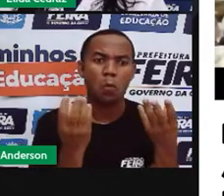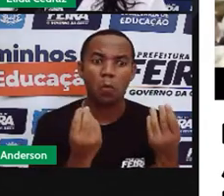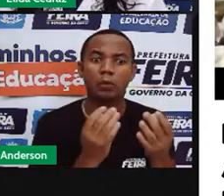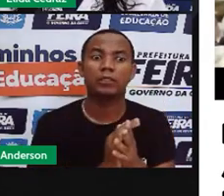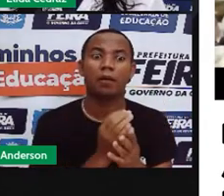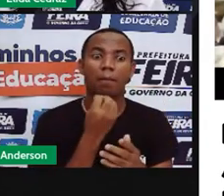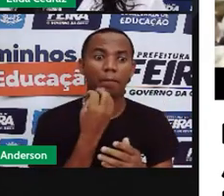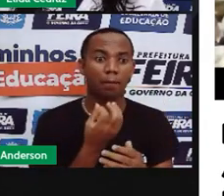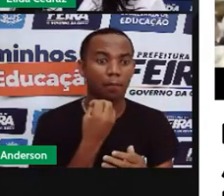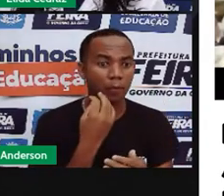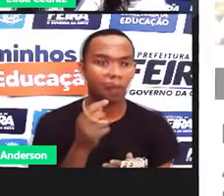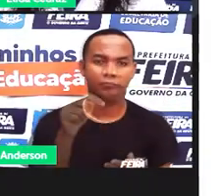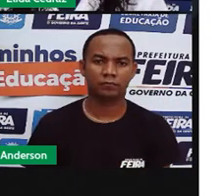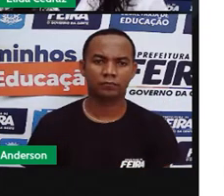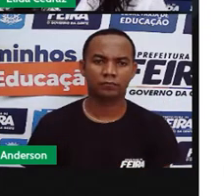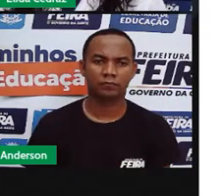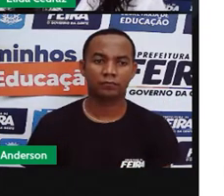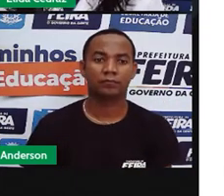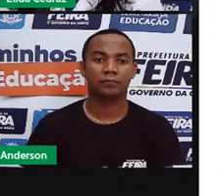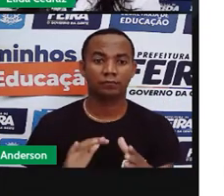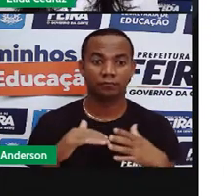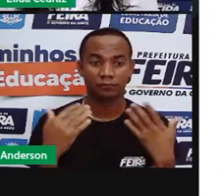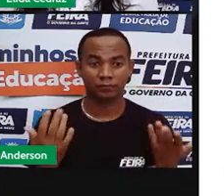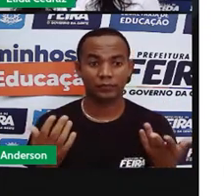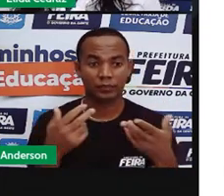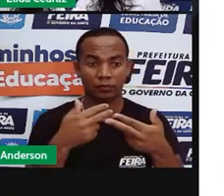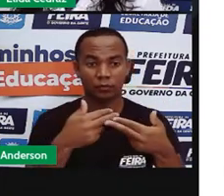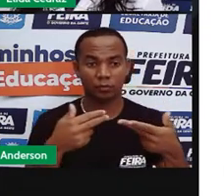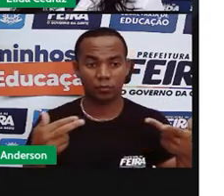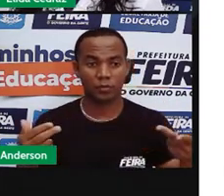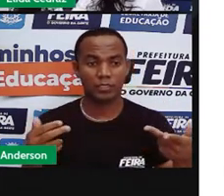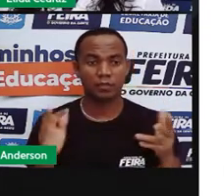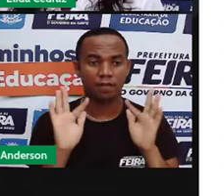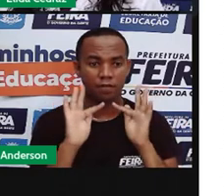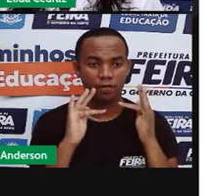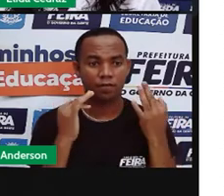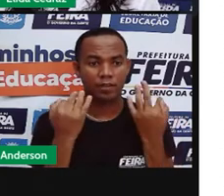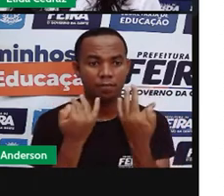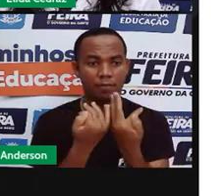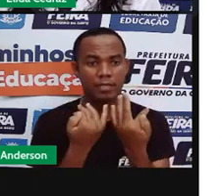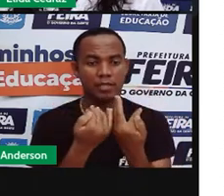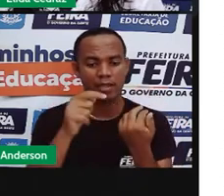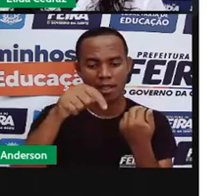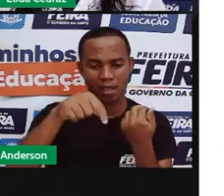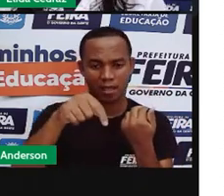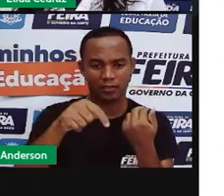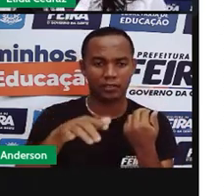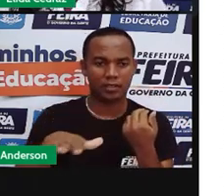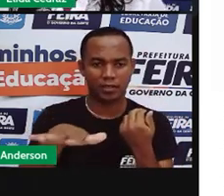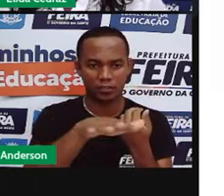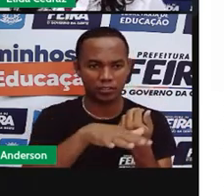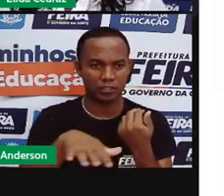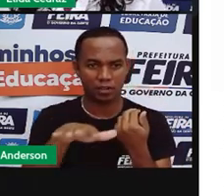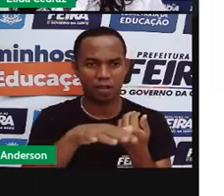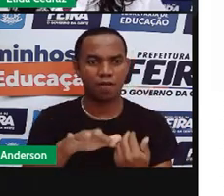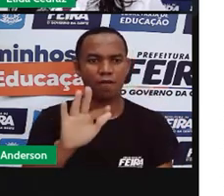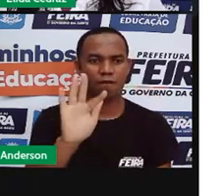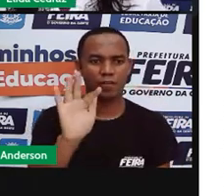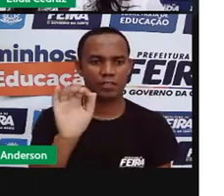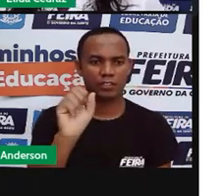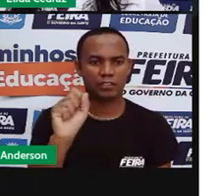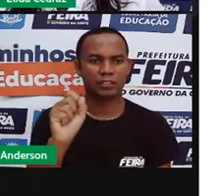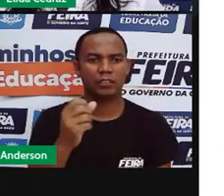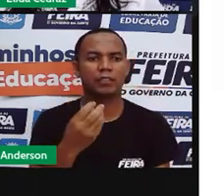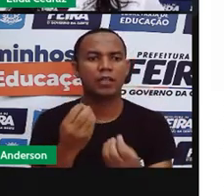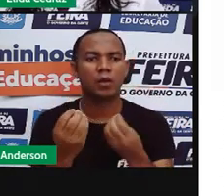muitos outros tipos. Produtos da agricultura familiar da região abastecem as feiras livres,